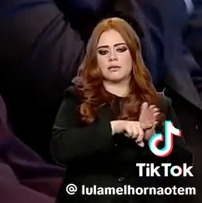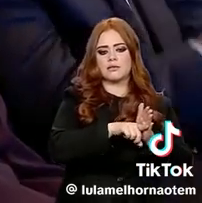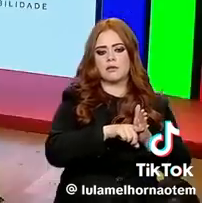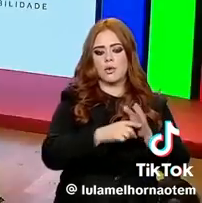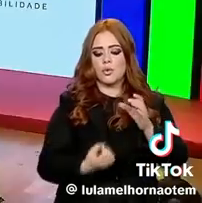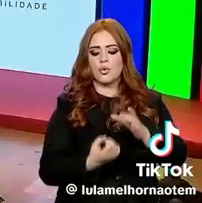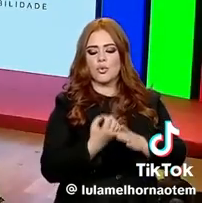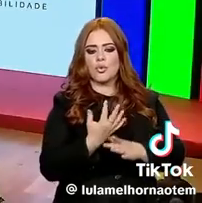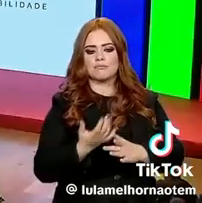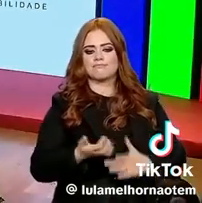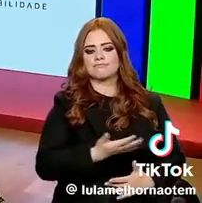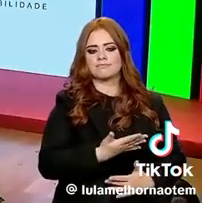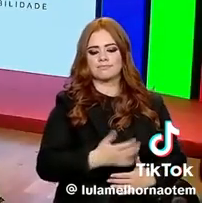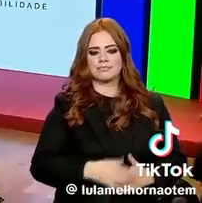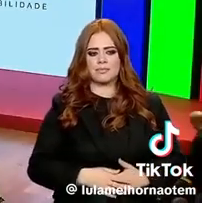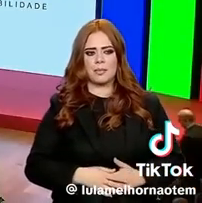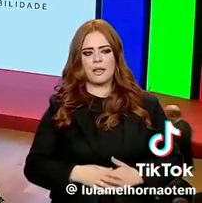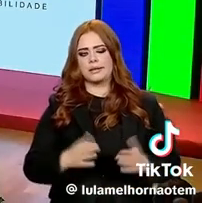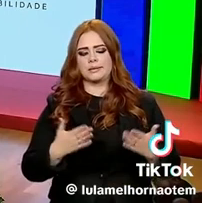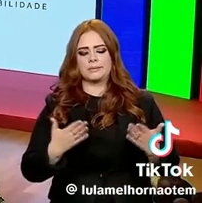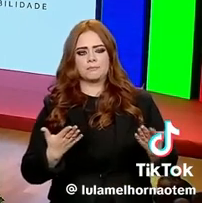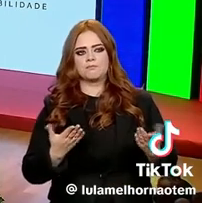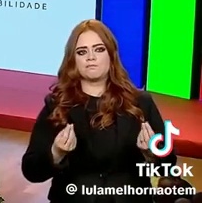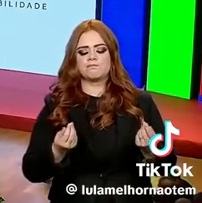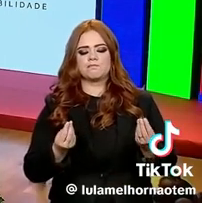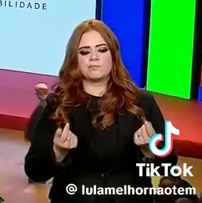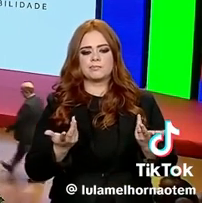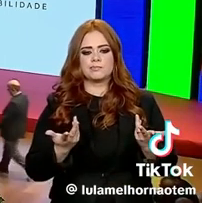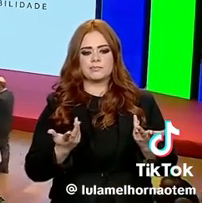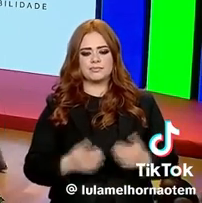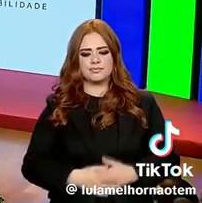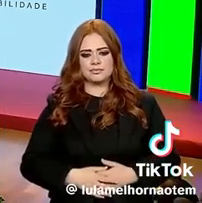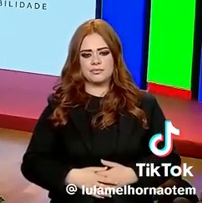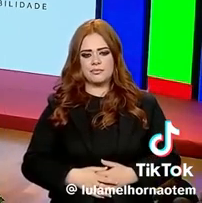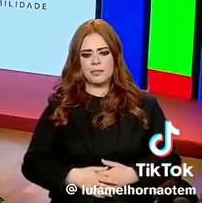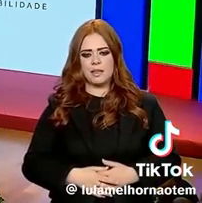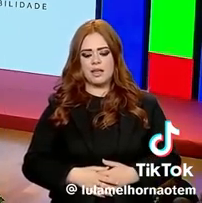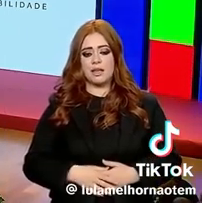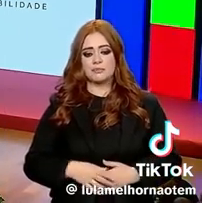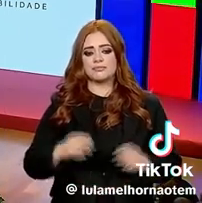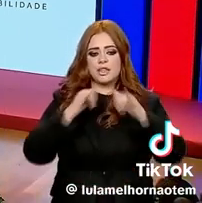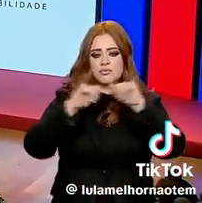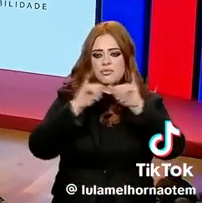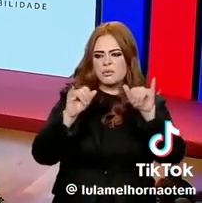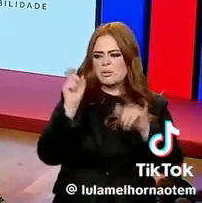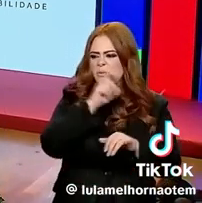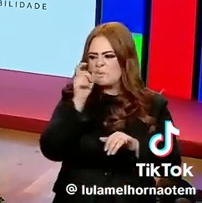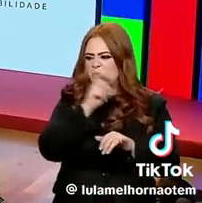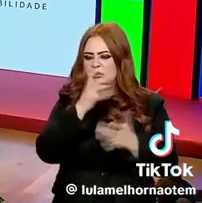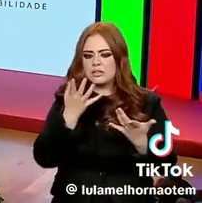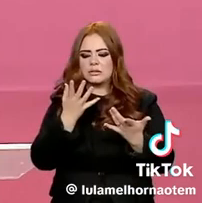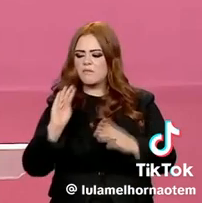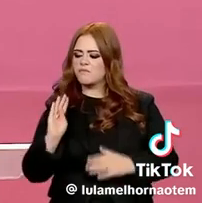inovação. Ao invés de fake news e mentira,